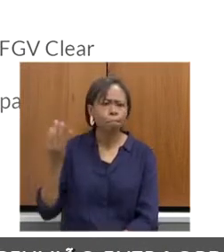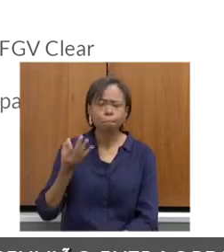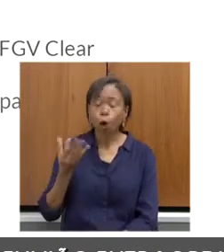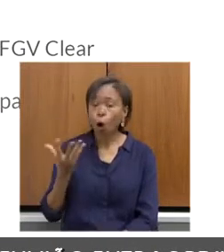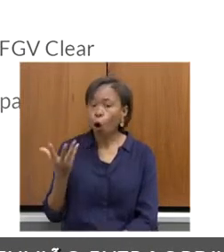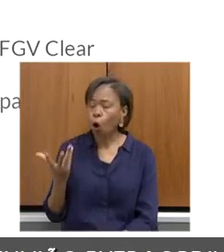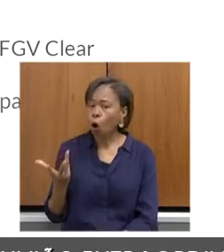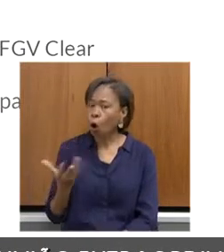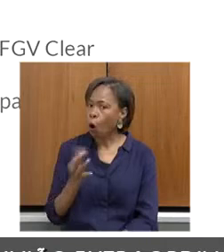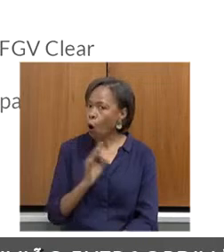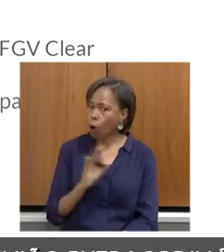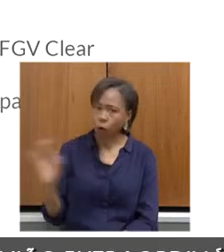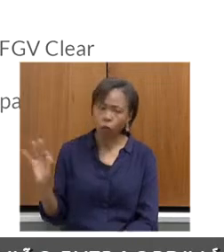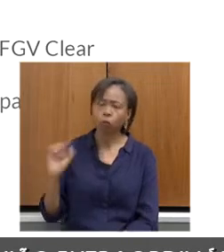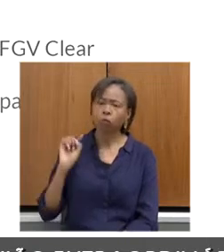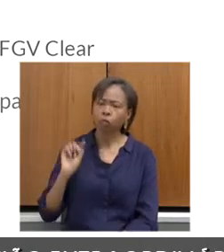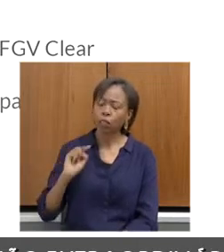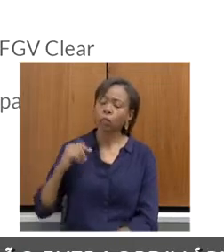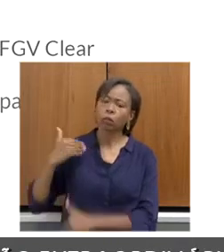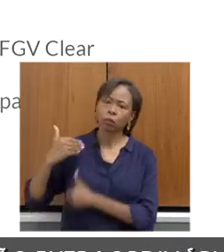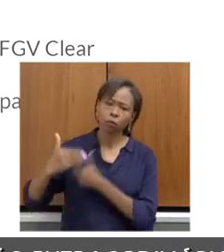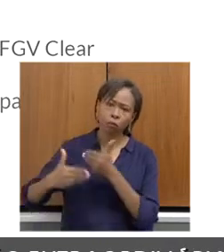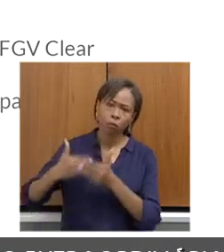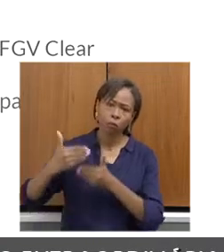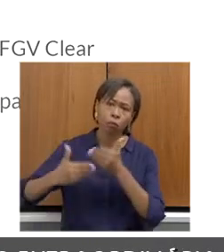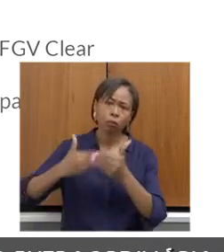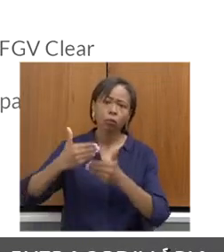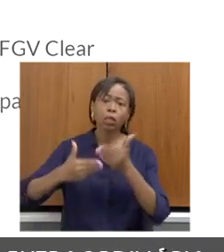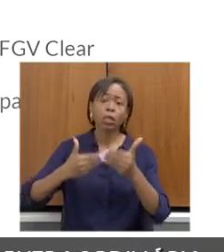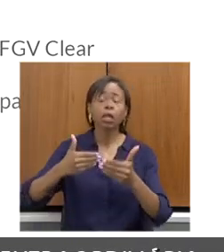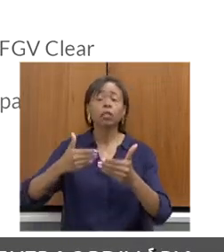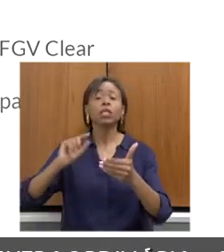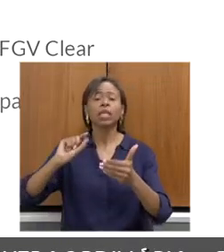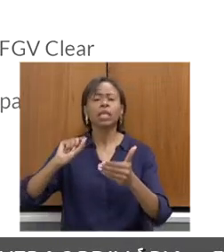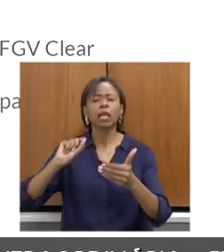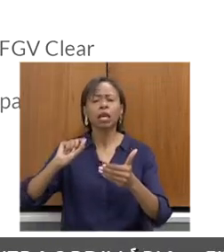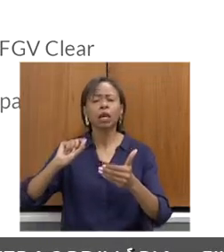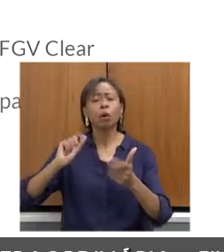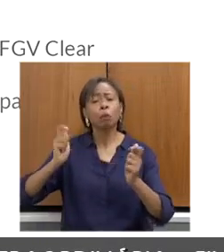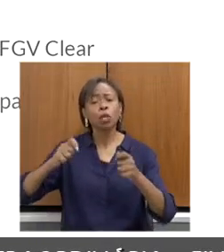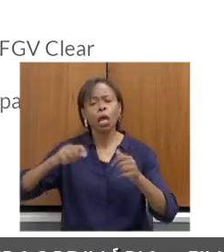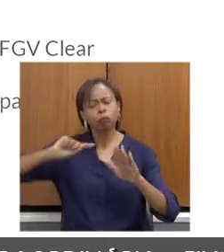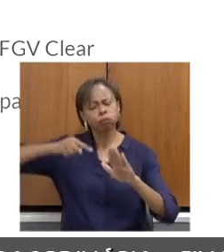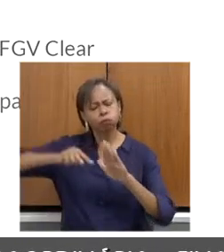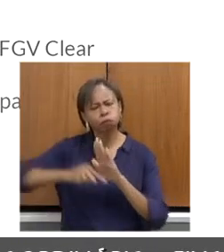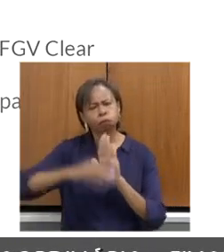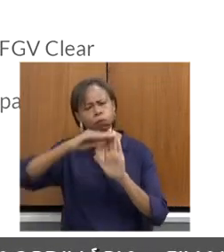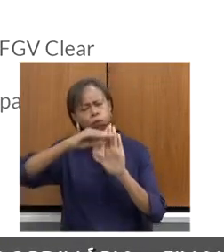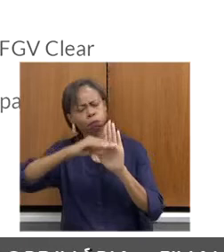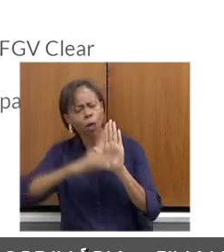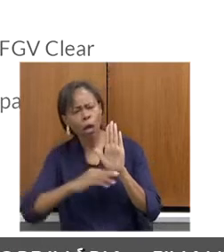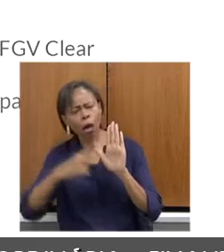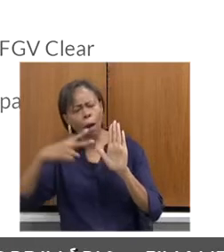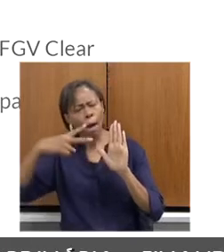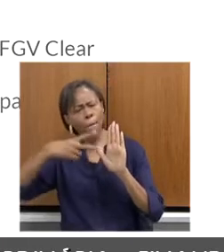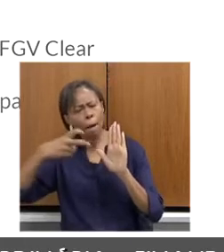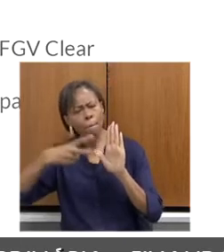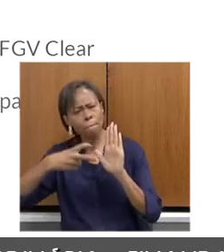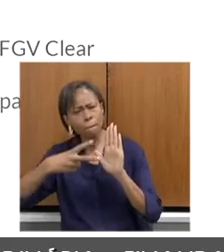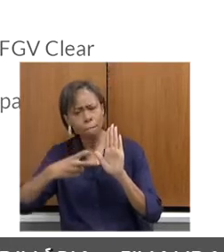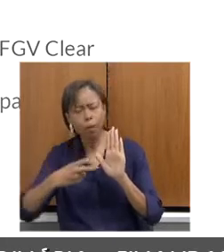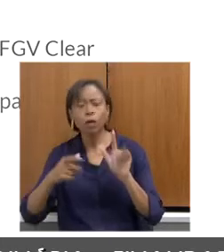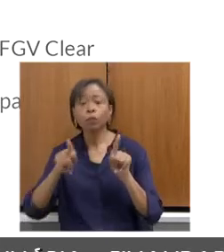esse processo de aprofundamento, de avaliação do programa. Além disso,